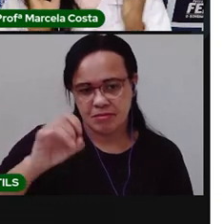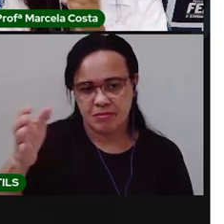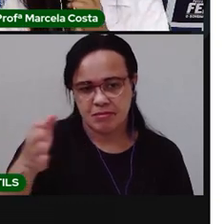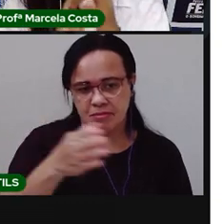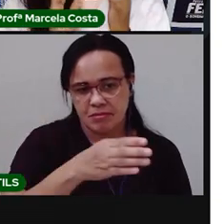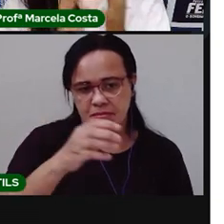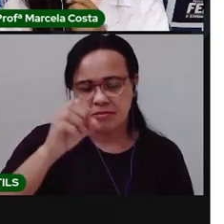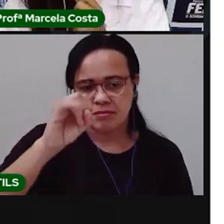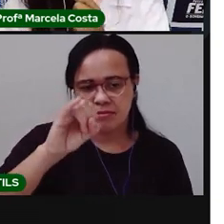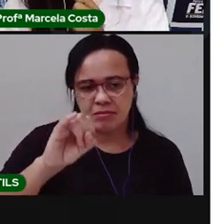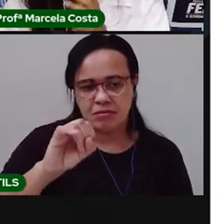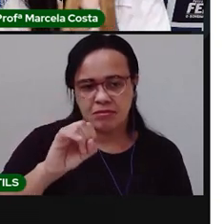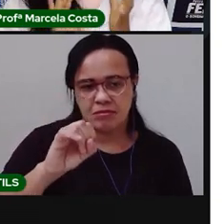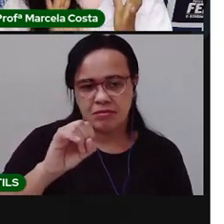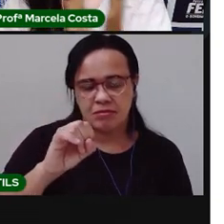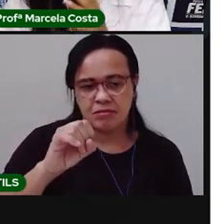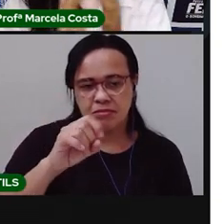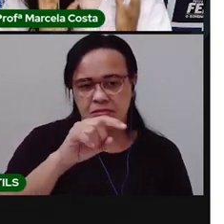Peixinho.